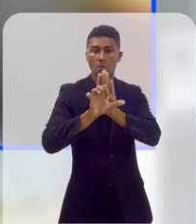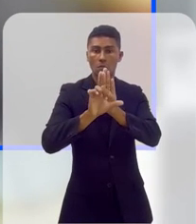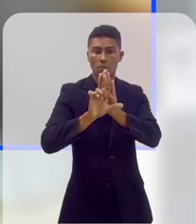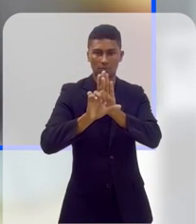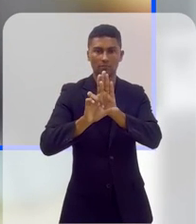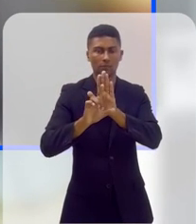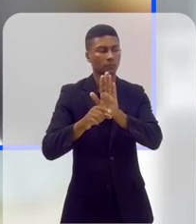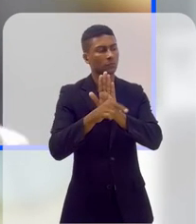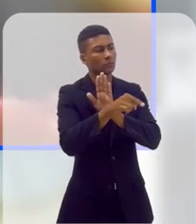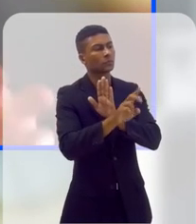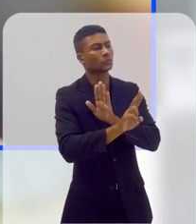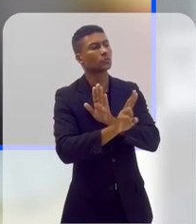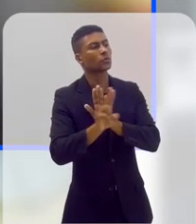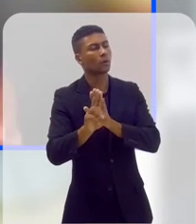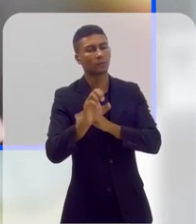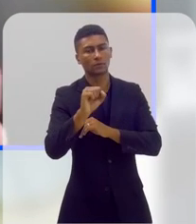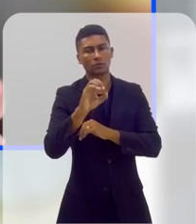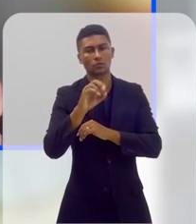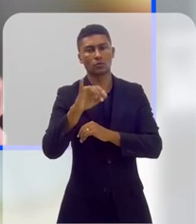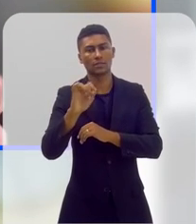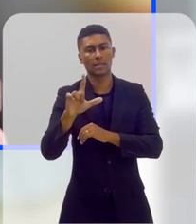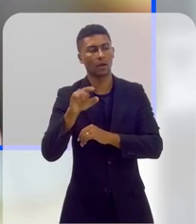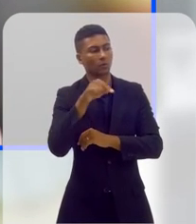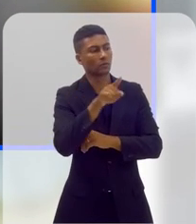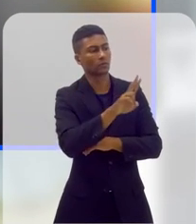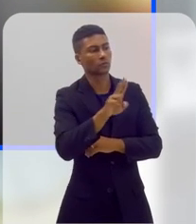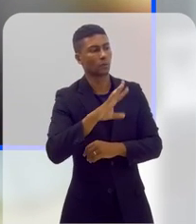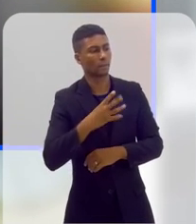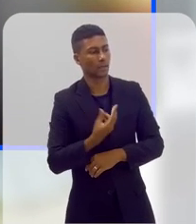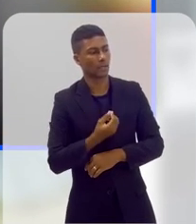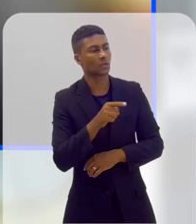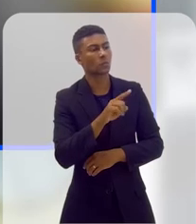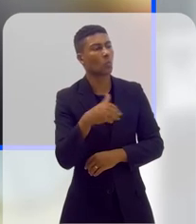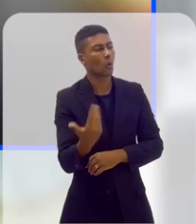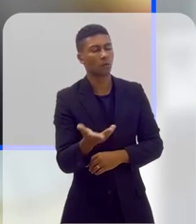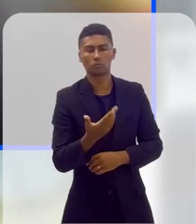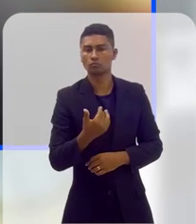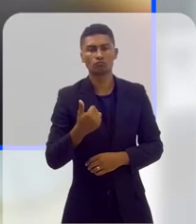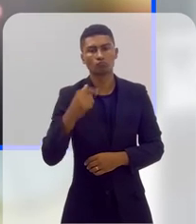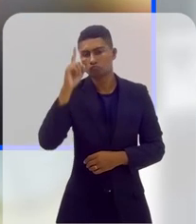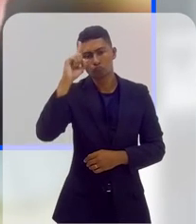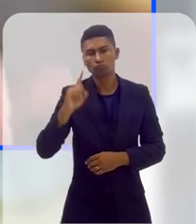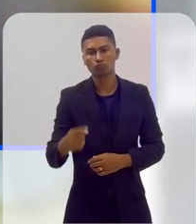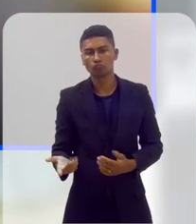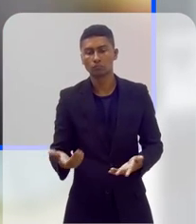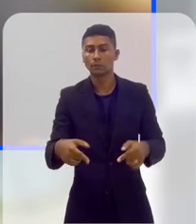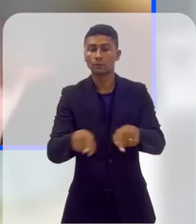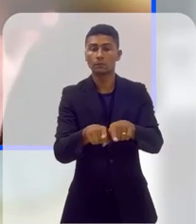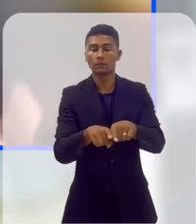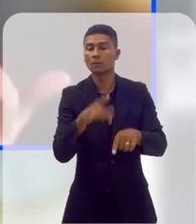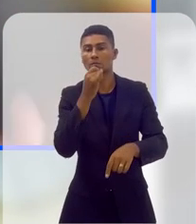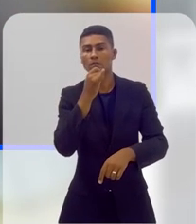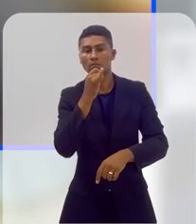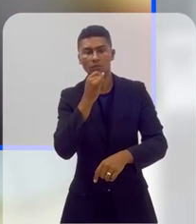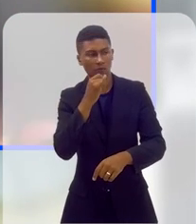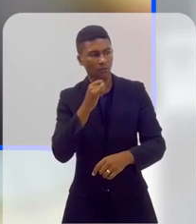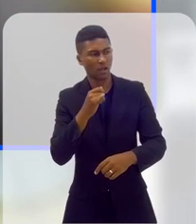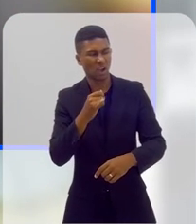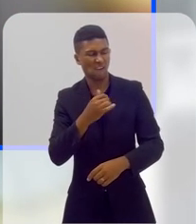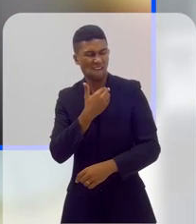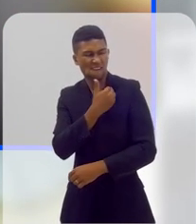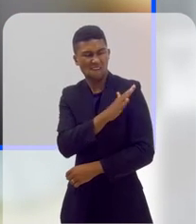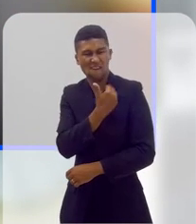homofobia. Então, gente precisa trabalhar nessa perspectiva. Acho que é tarefa do Estado, sim, a todo momento,